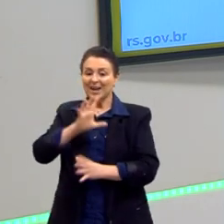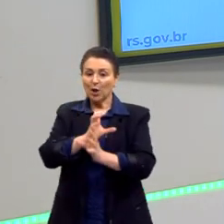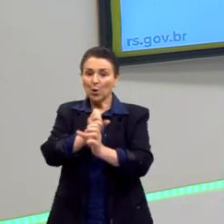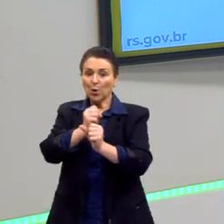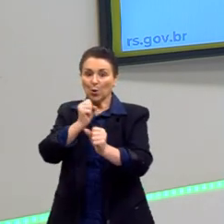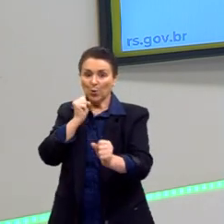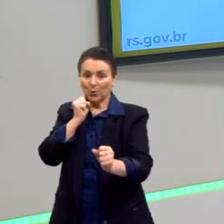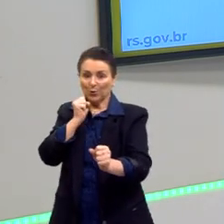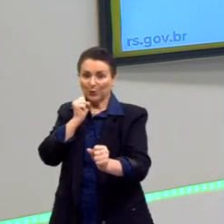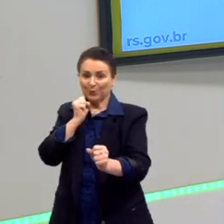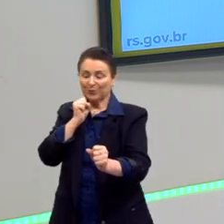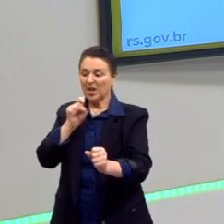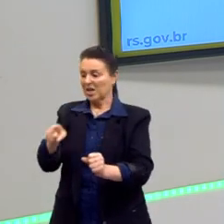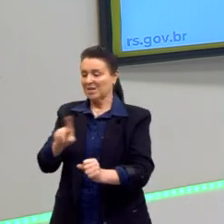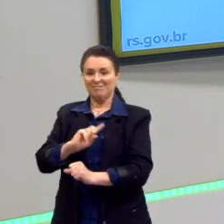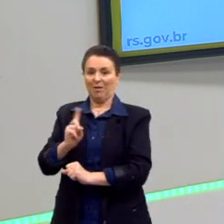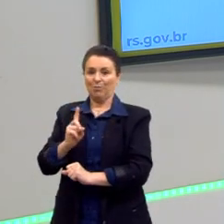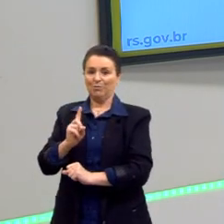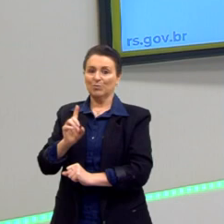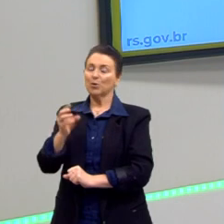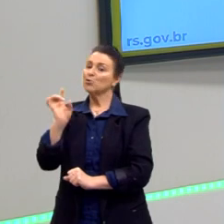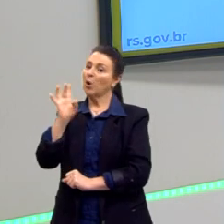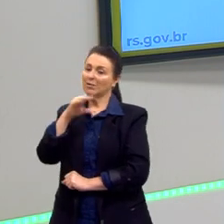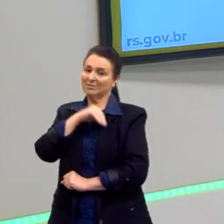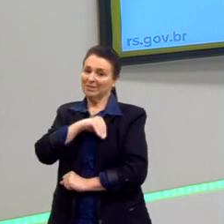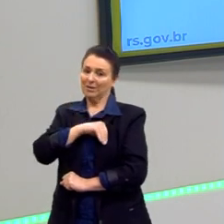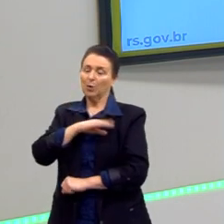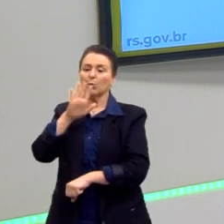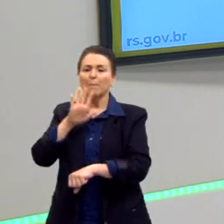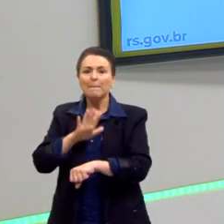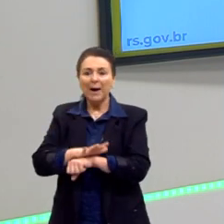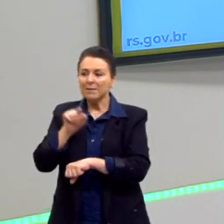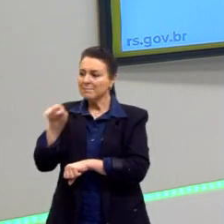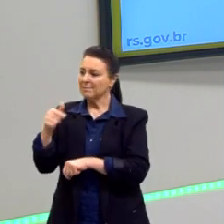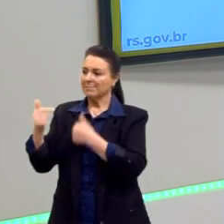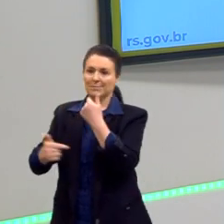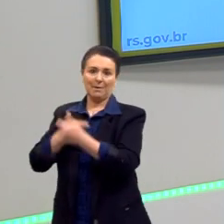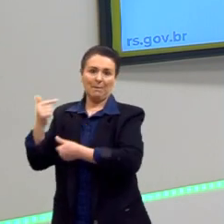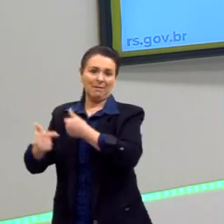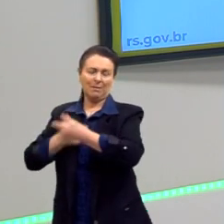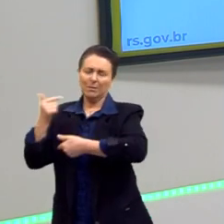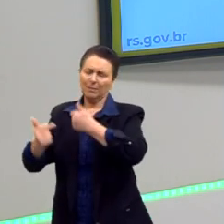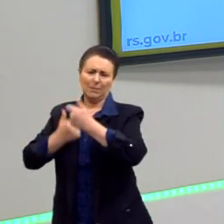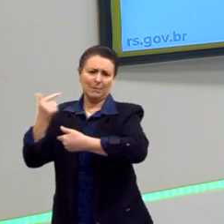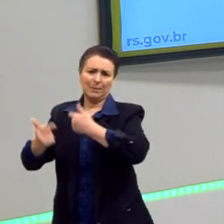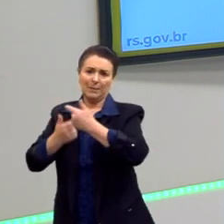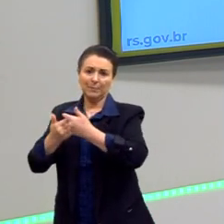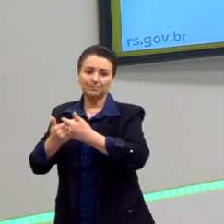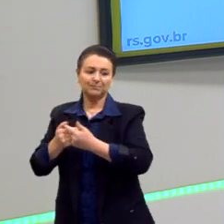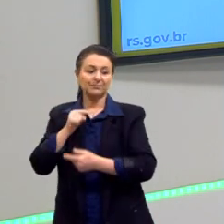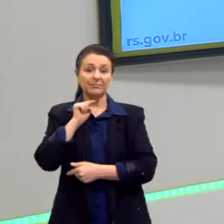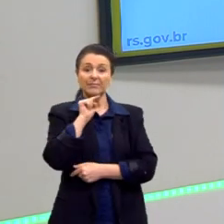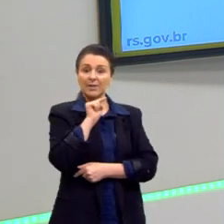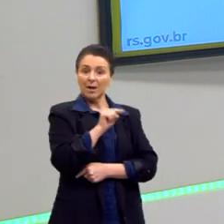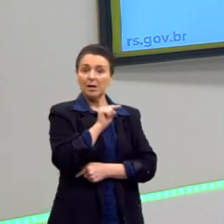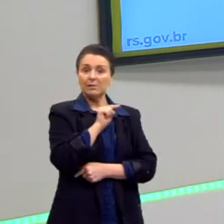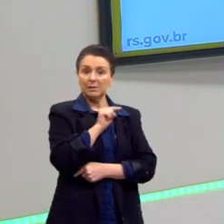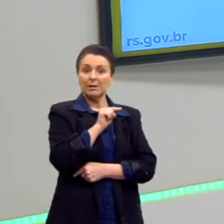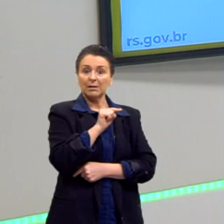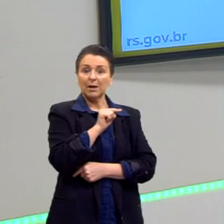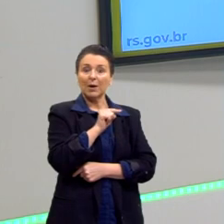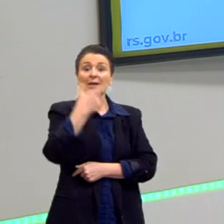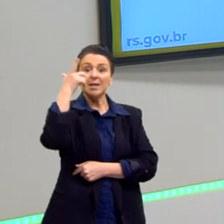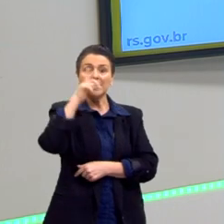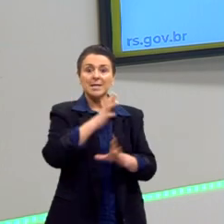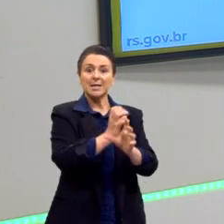Portanto, quantas mais horas de trabalho o trabalhador trabalhar, ele vai produzir mais lucros para o